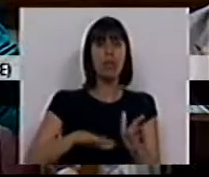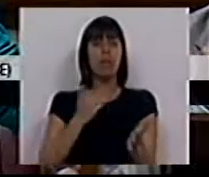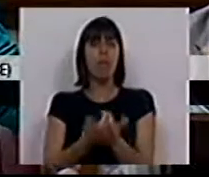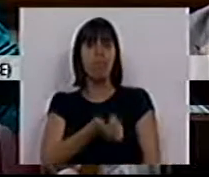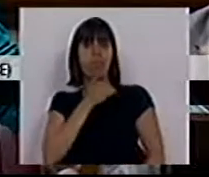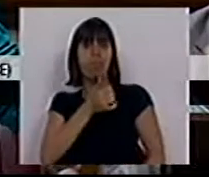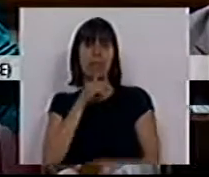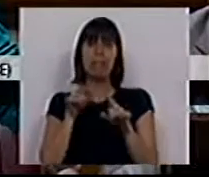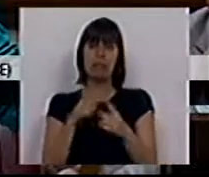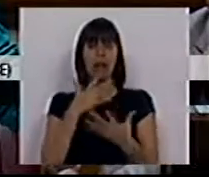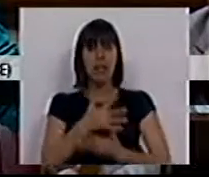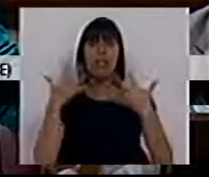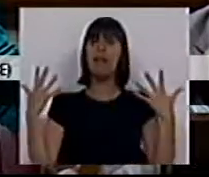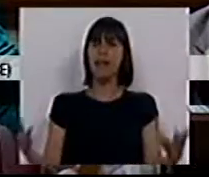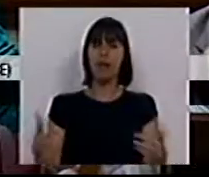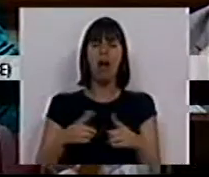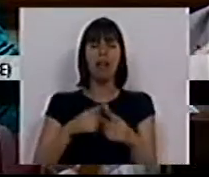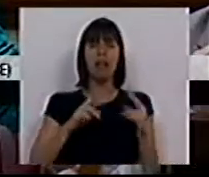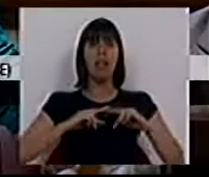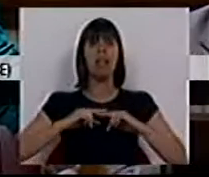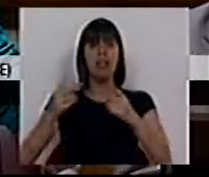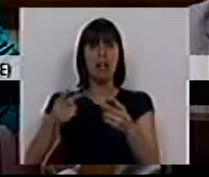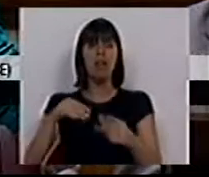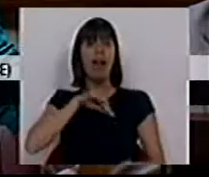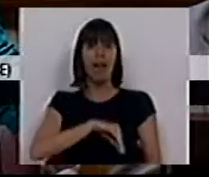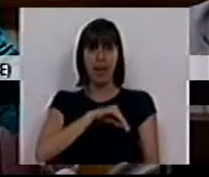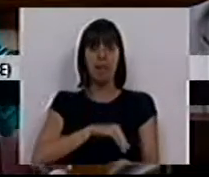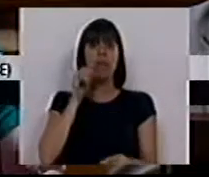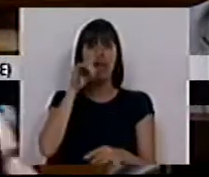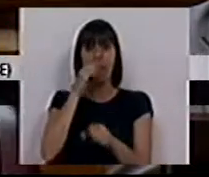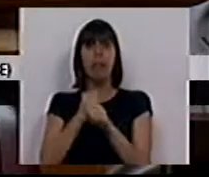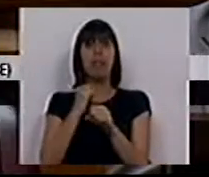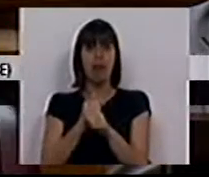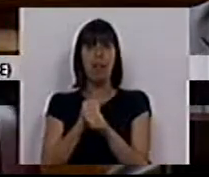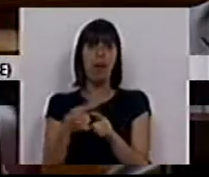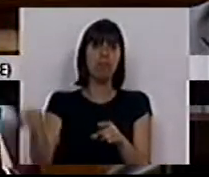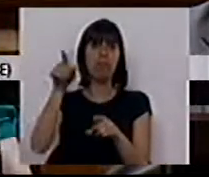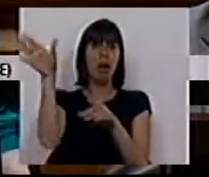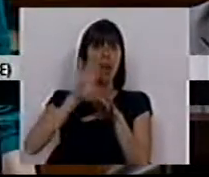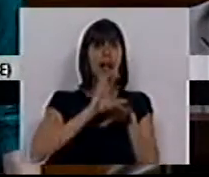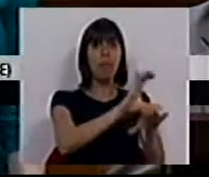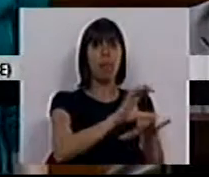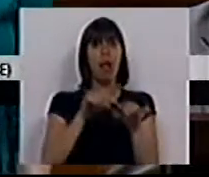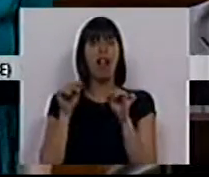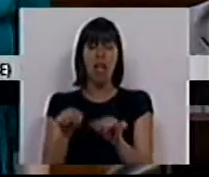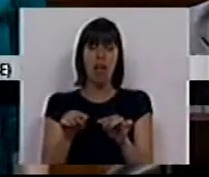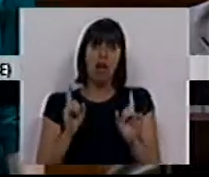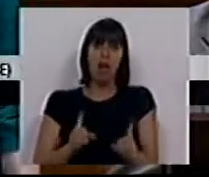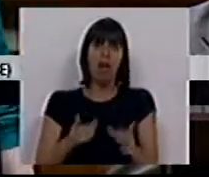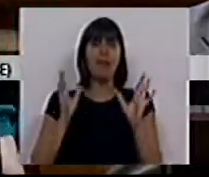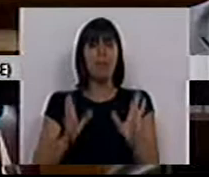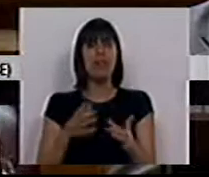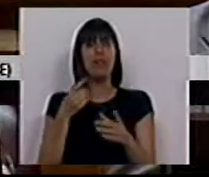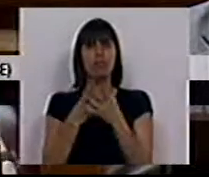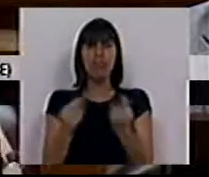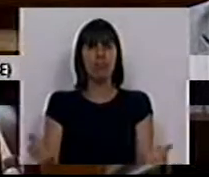sempre quis, que foi esta gigantesca transferência de rendimentos de quem trabalha para o capital. E é isto que é